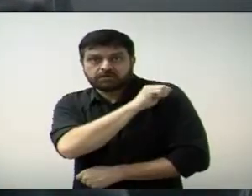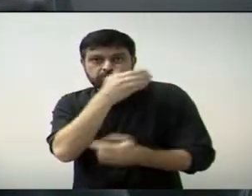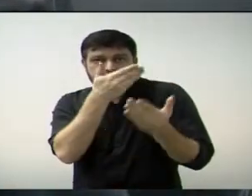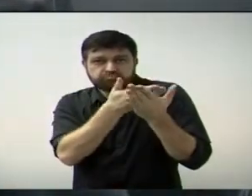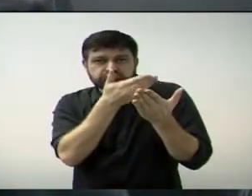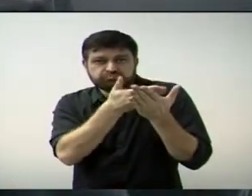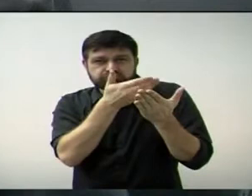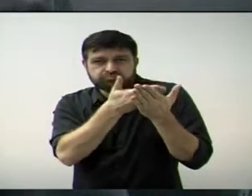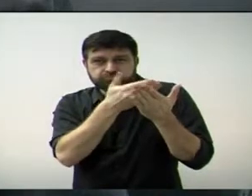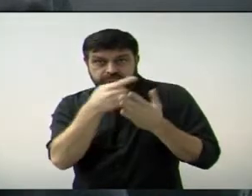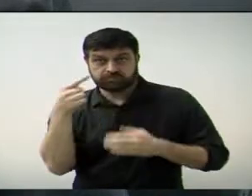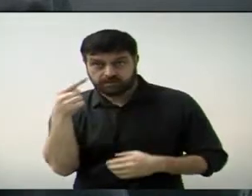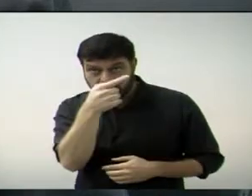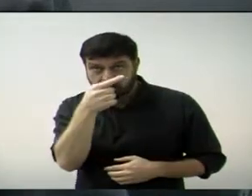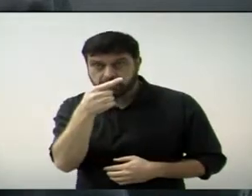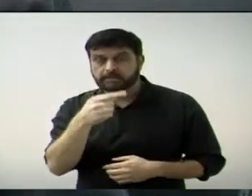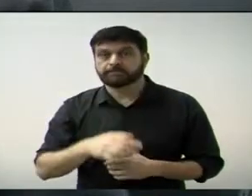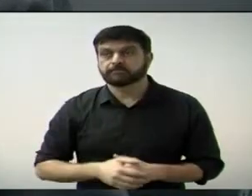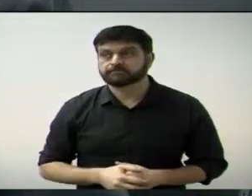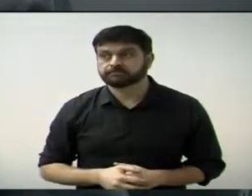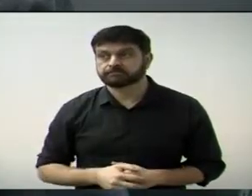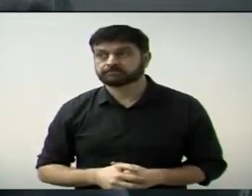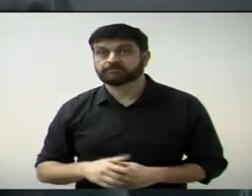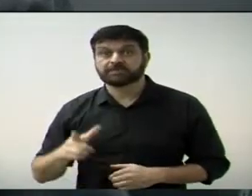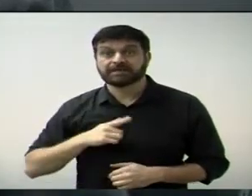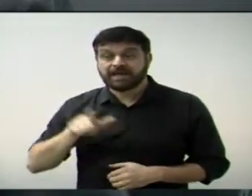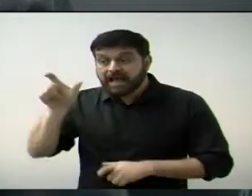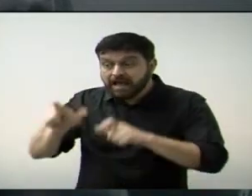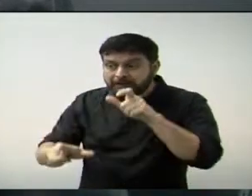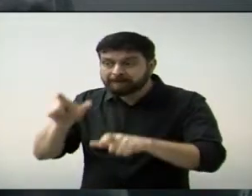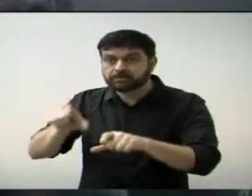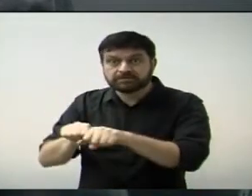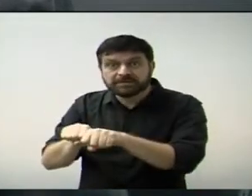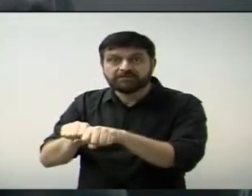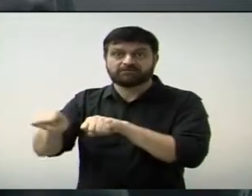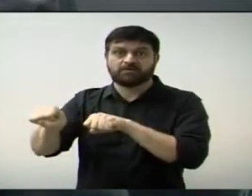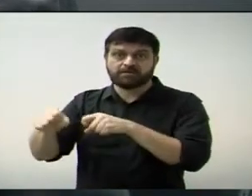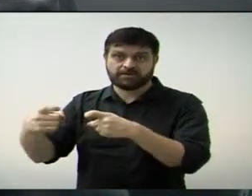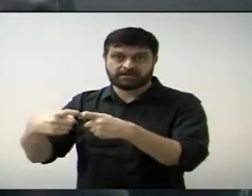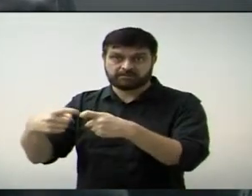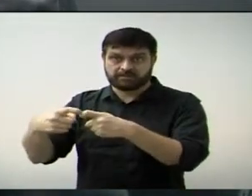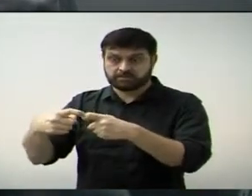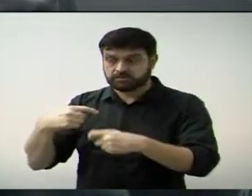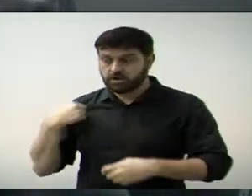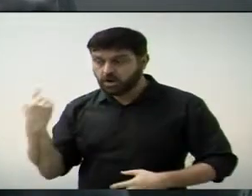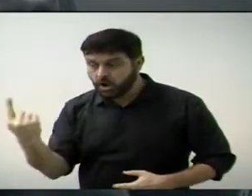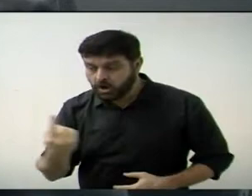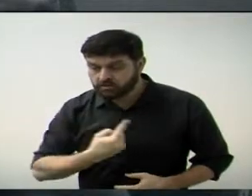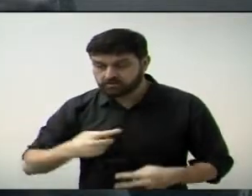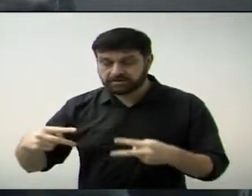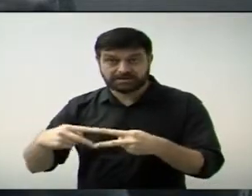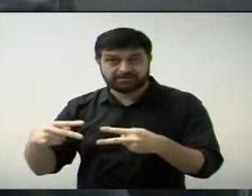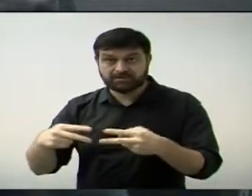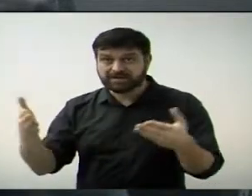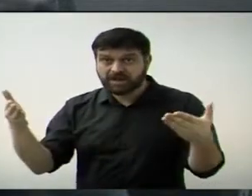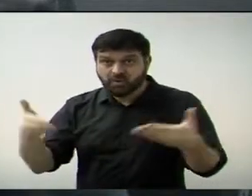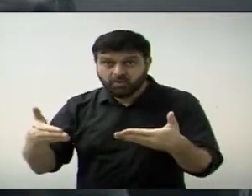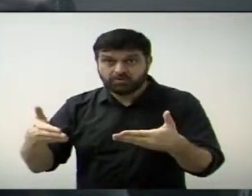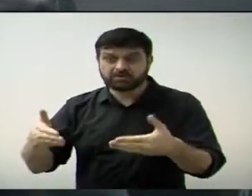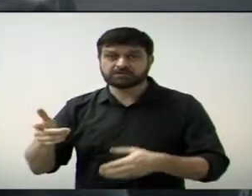pessoal que estão se formando em médicos. E o nosso município hoje tem,